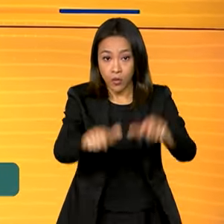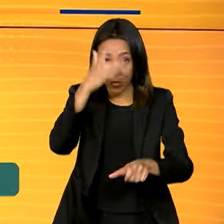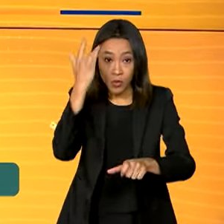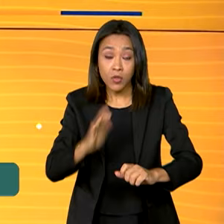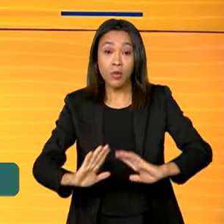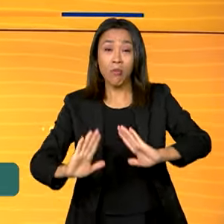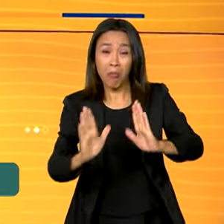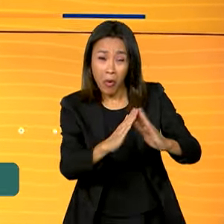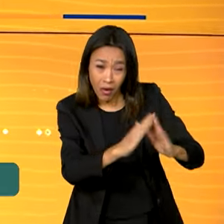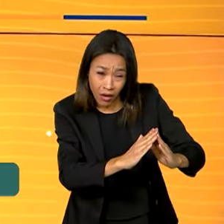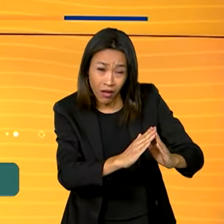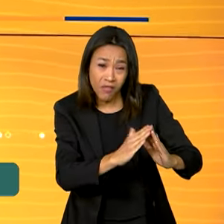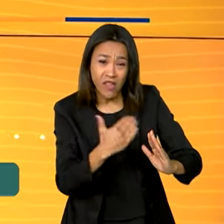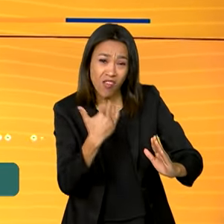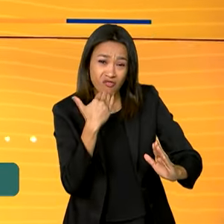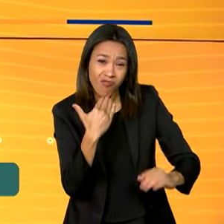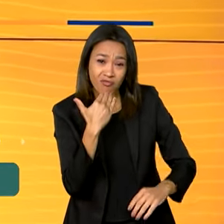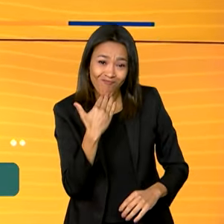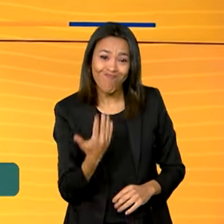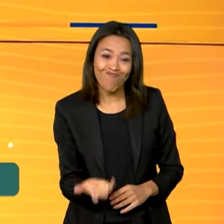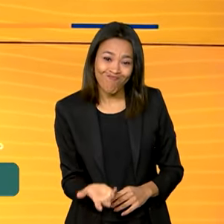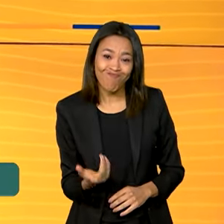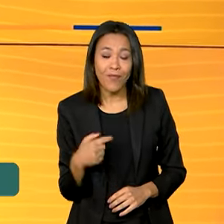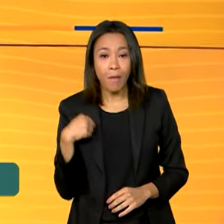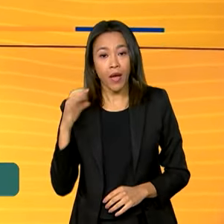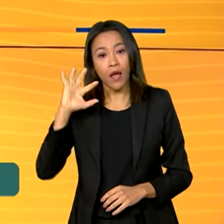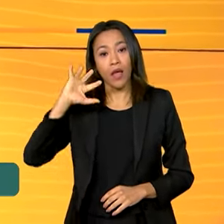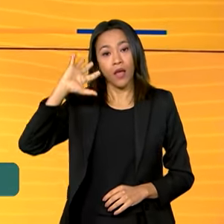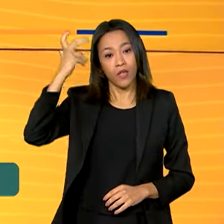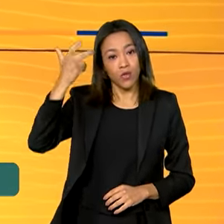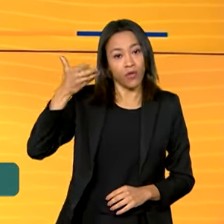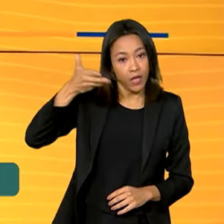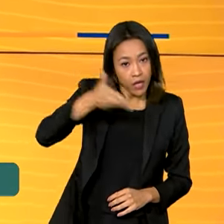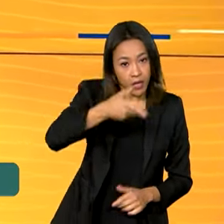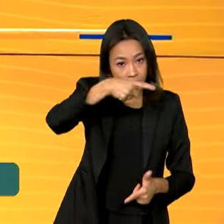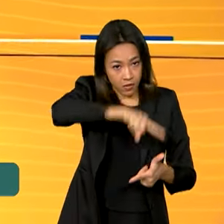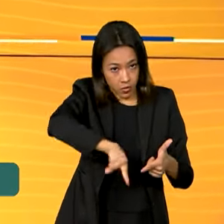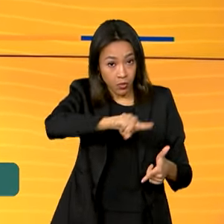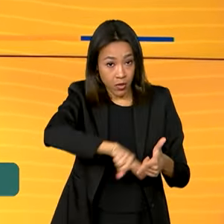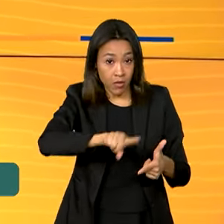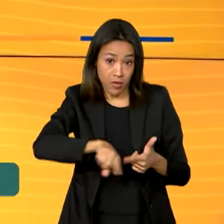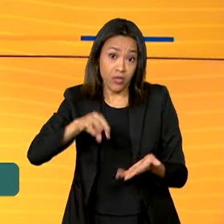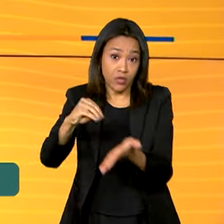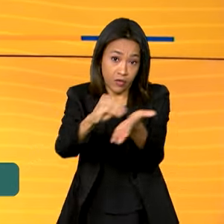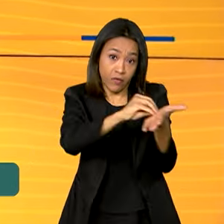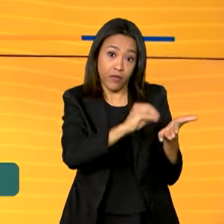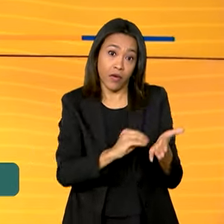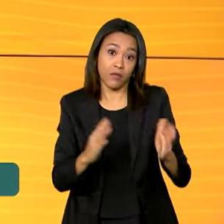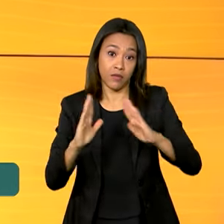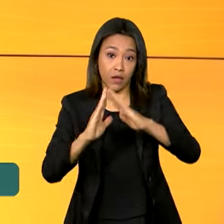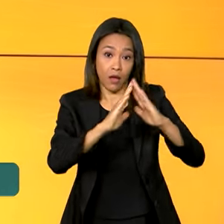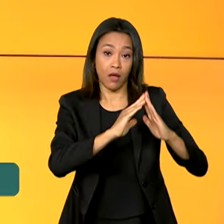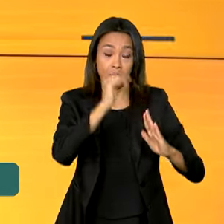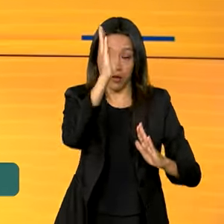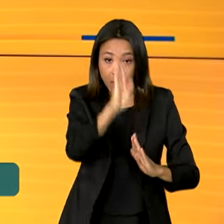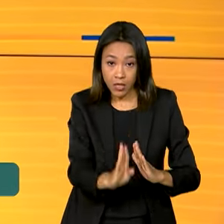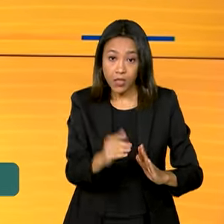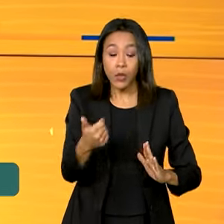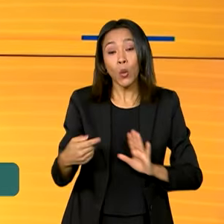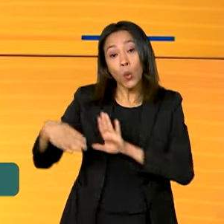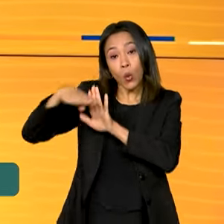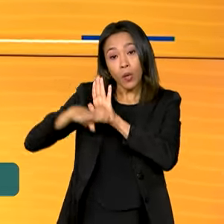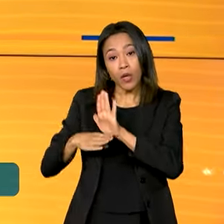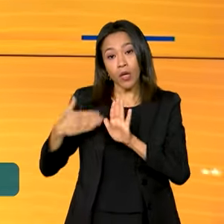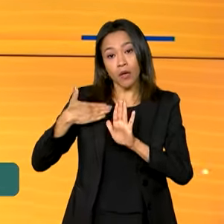domicílios improvisados. Para ajudar a solução desse problema de déficit habitacional no país, o programa Minha